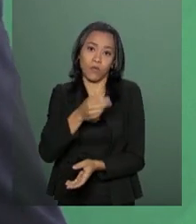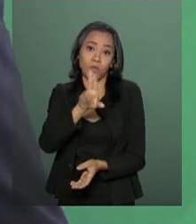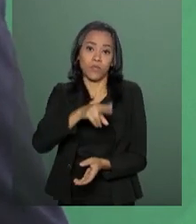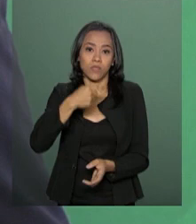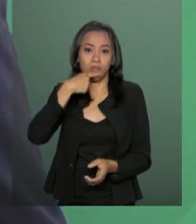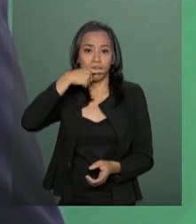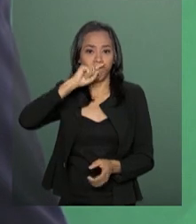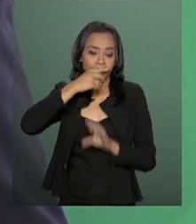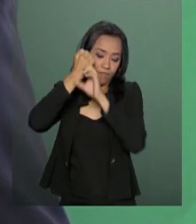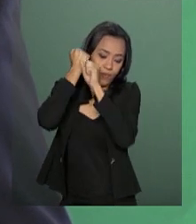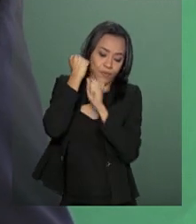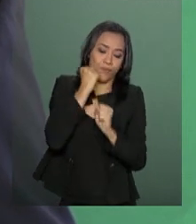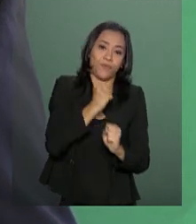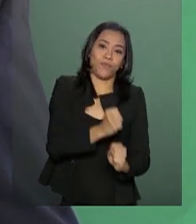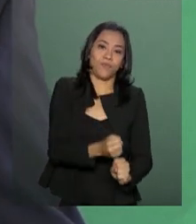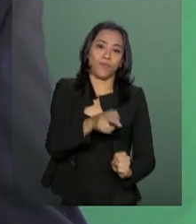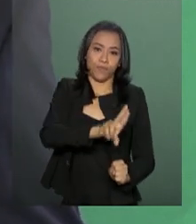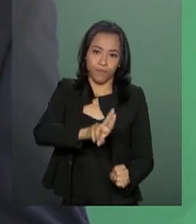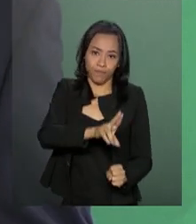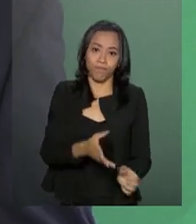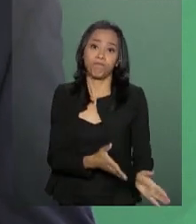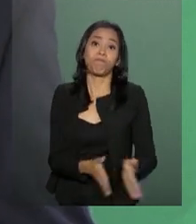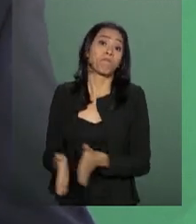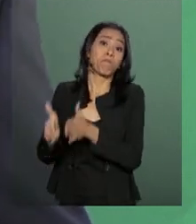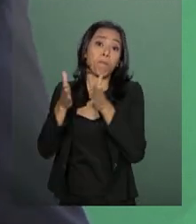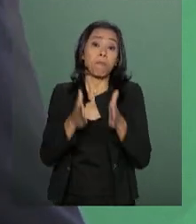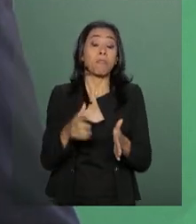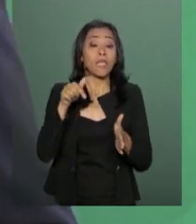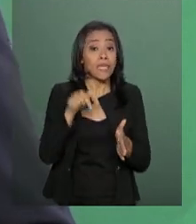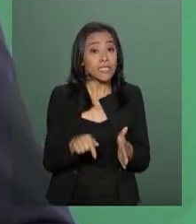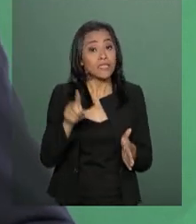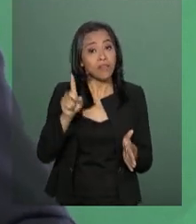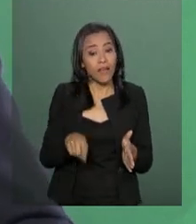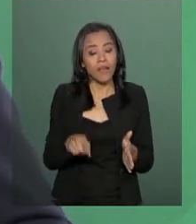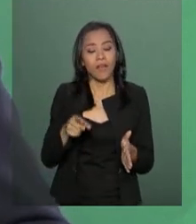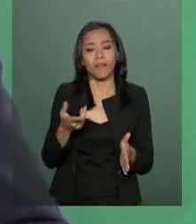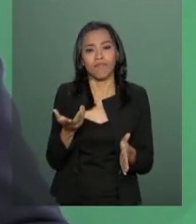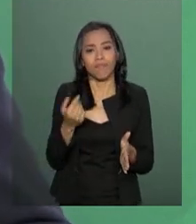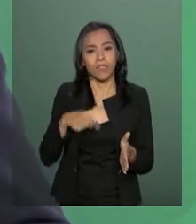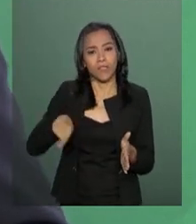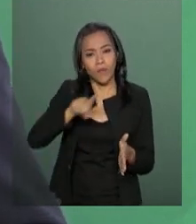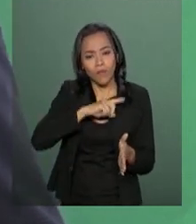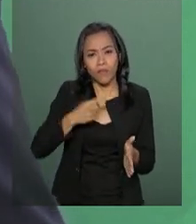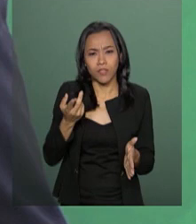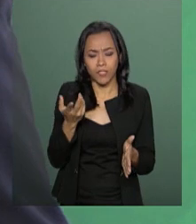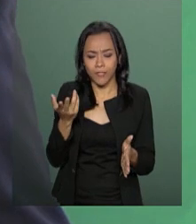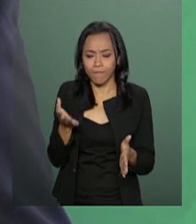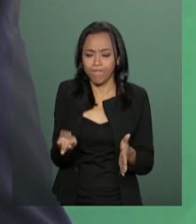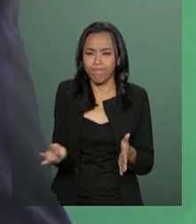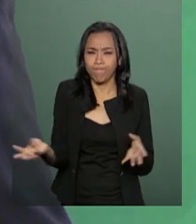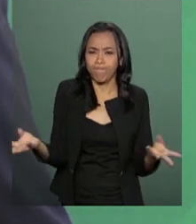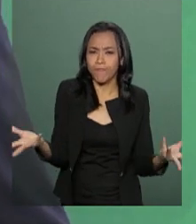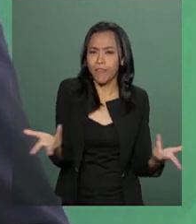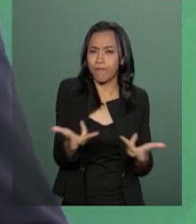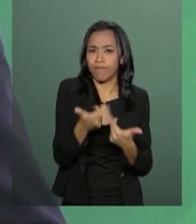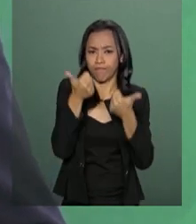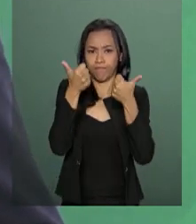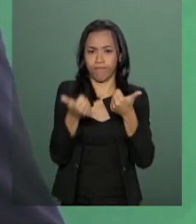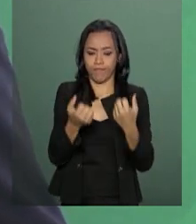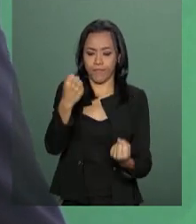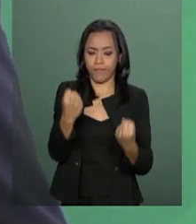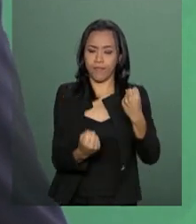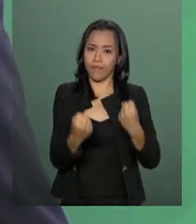foi direcionado para extrair o potencial máximo de cada solução, alta eficiência e